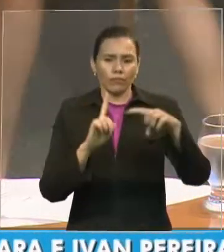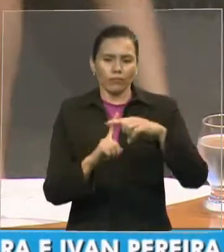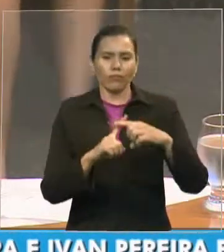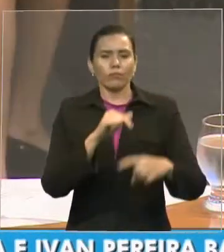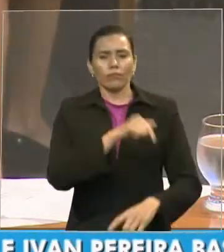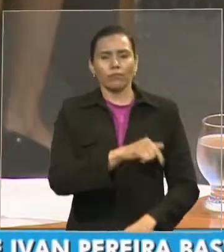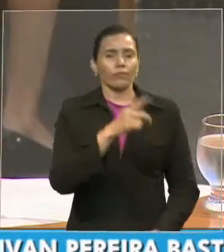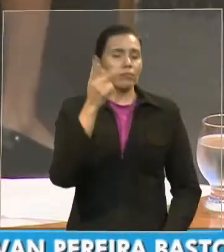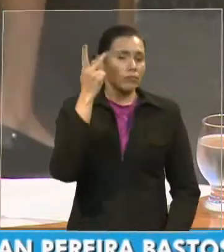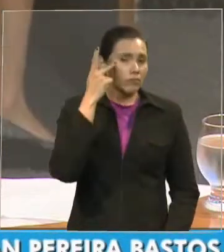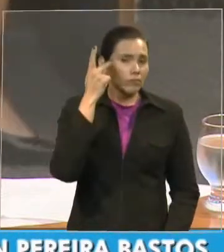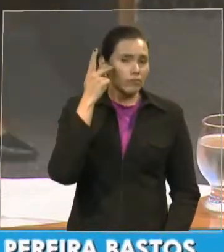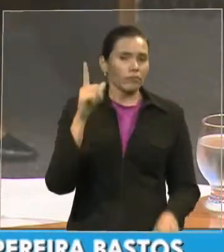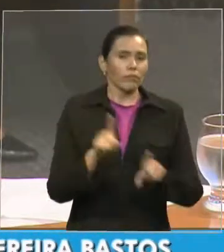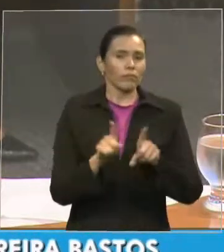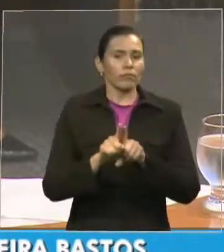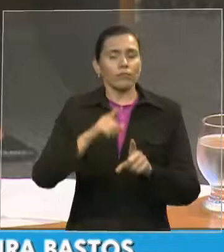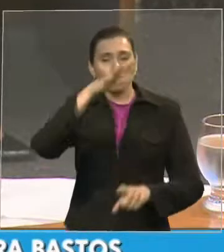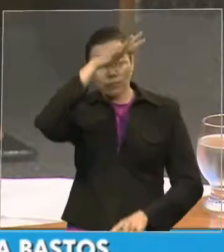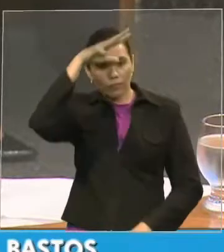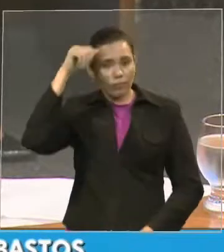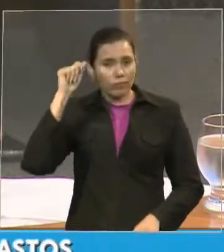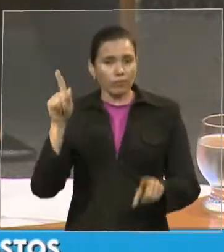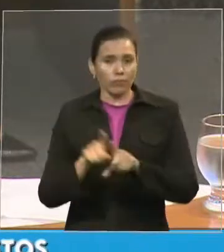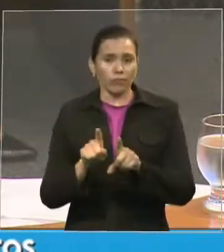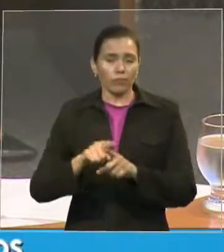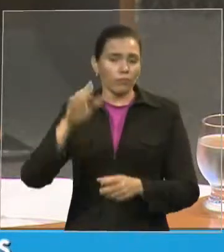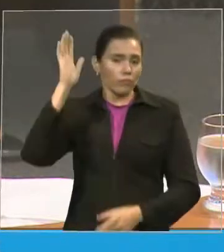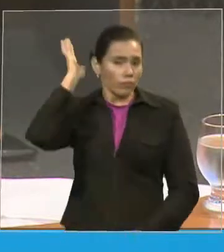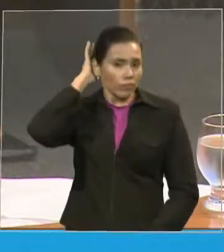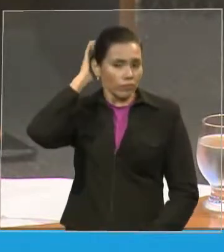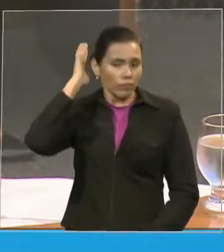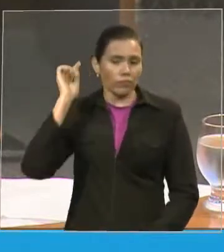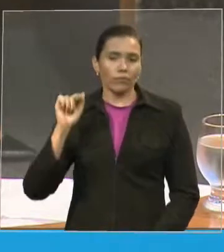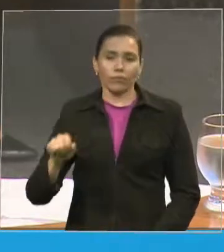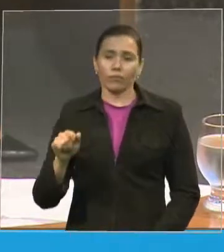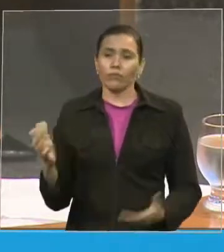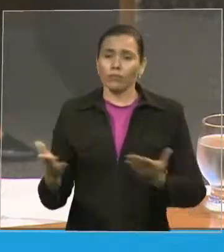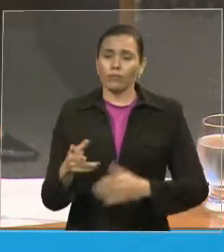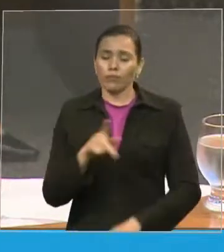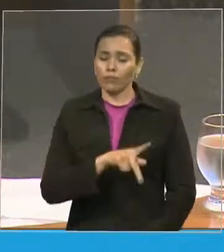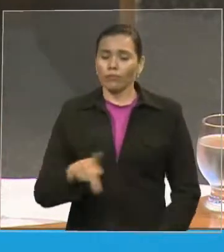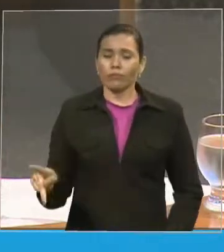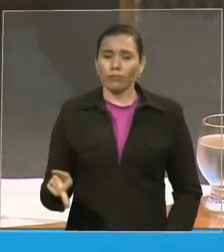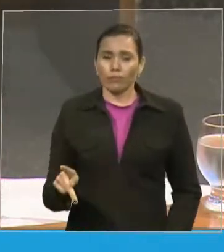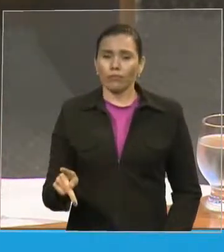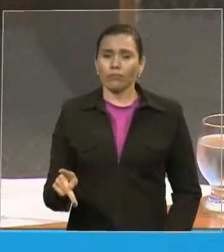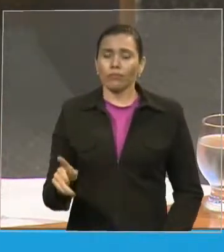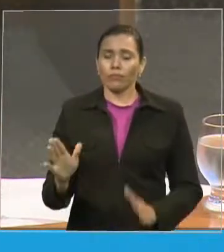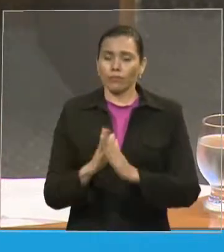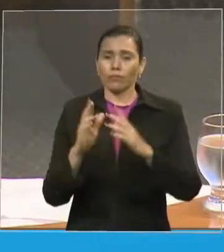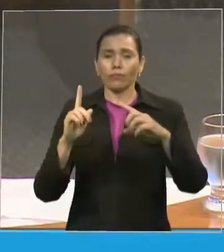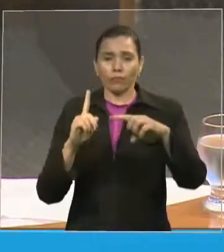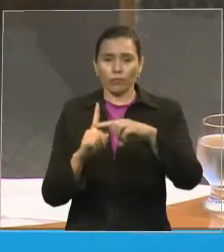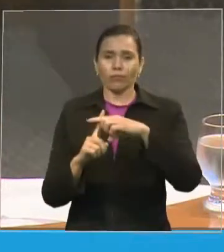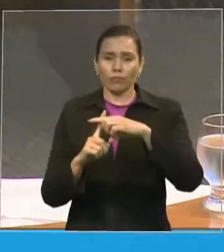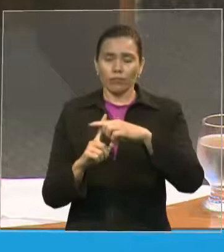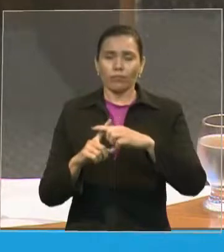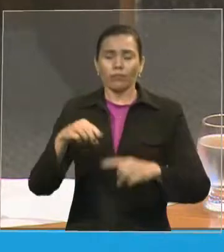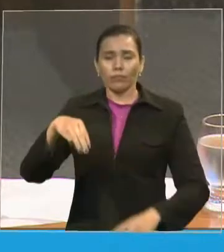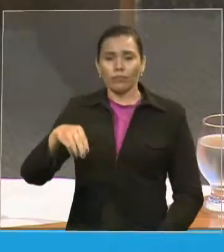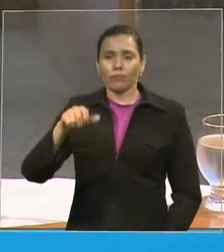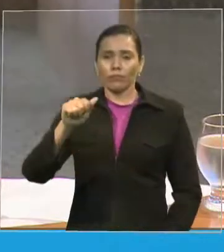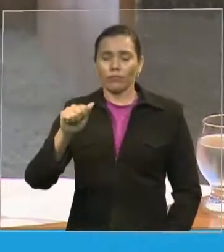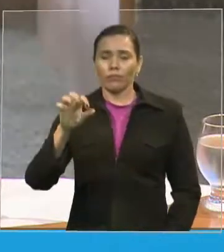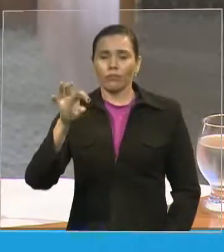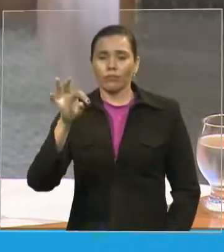Paulo, Amazonas e Pará. Onde, atualmente, é presidente da Igreja Mãe, Assembleia de Deus. Sua trajetória como líder